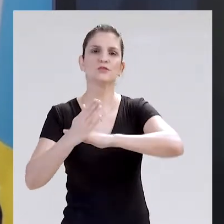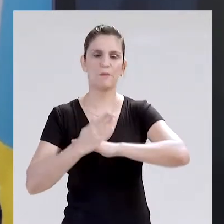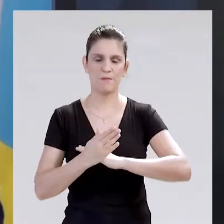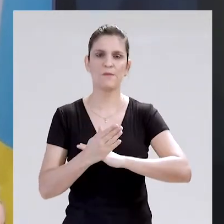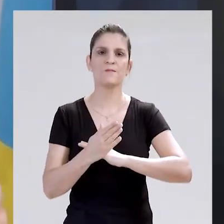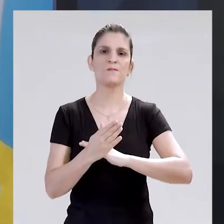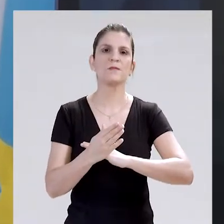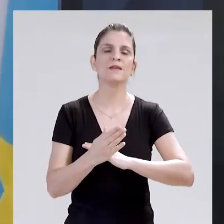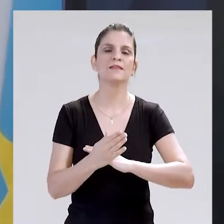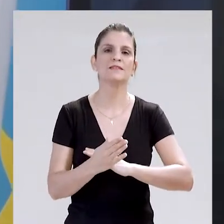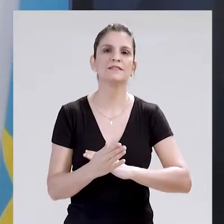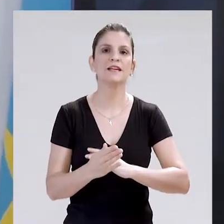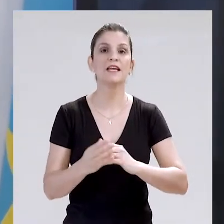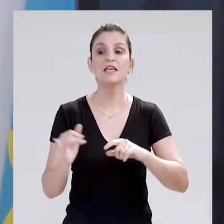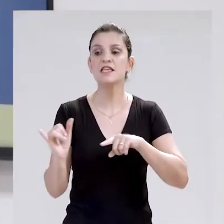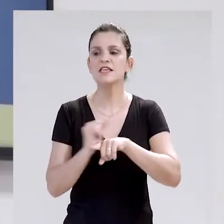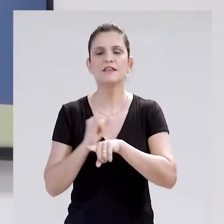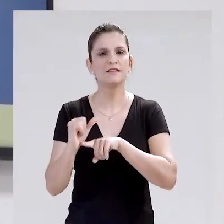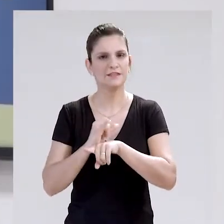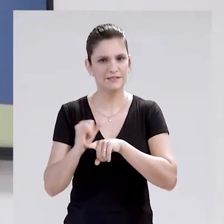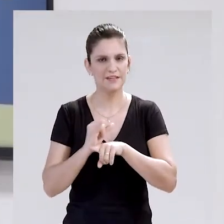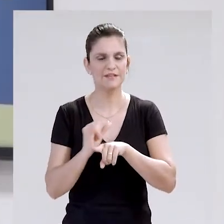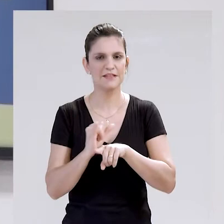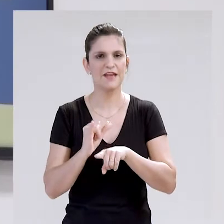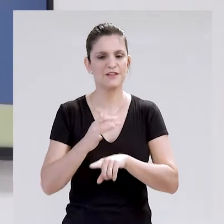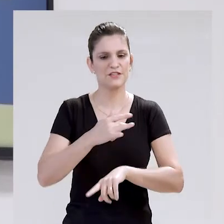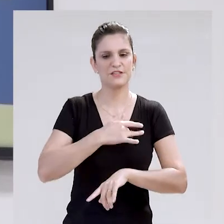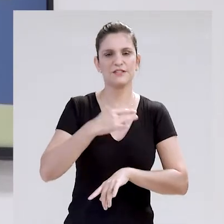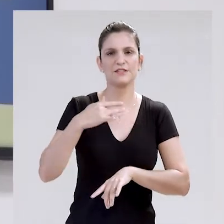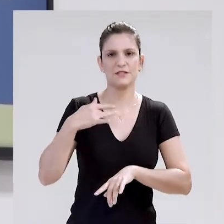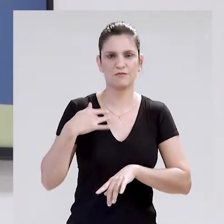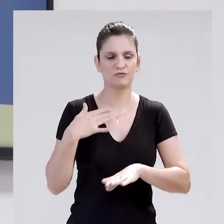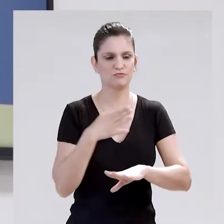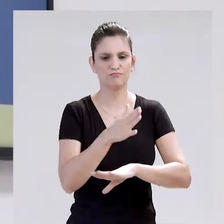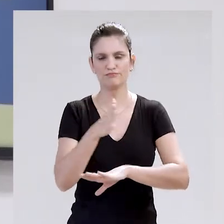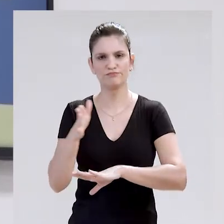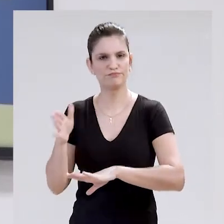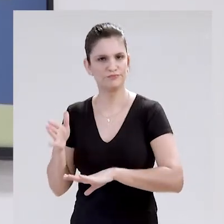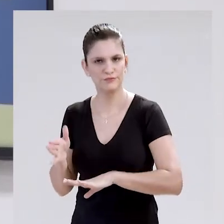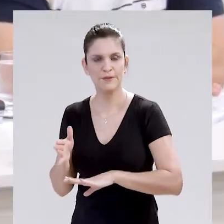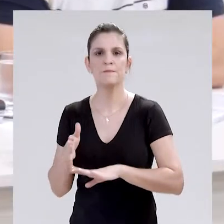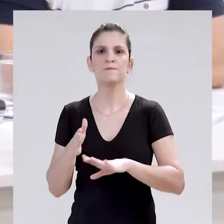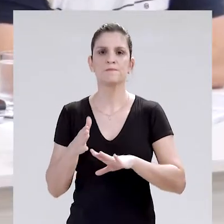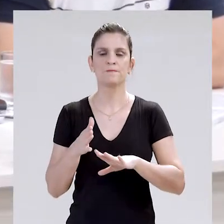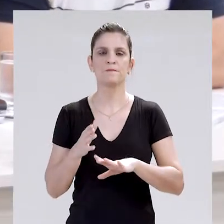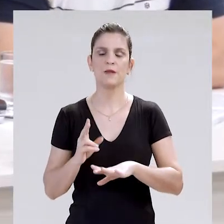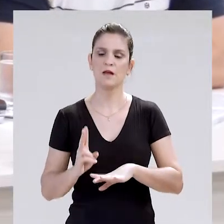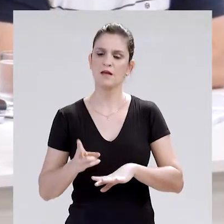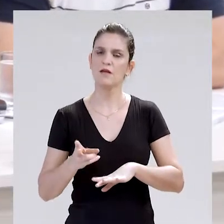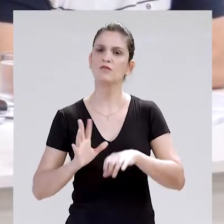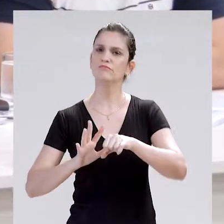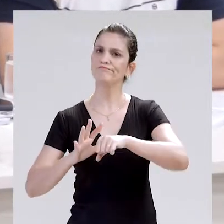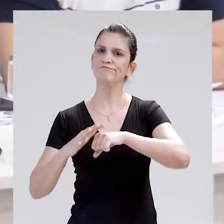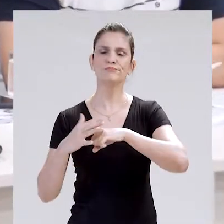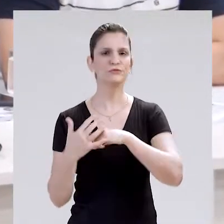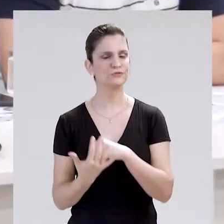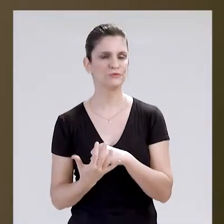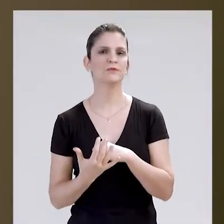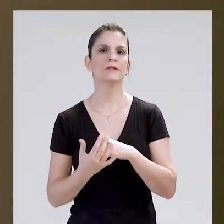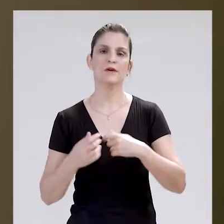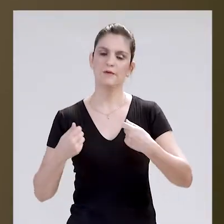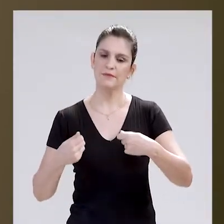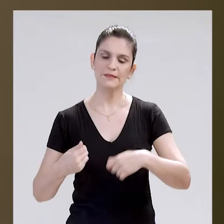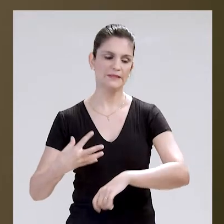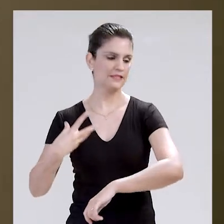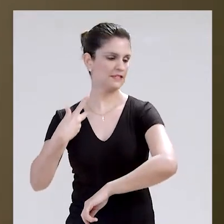combate à pandemia do Covid-19, além de outras ações no setor da saúde. Ele alertou que a pandemia continua